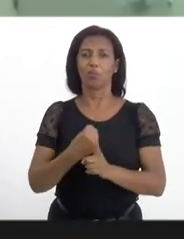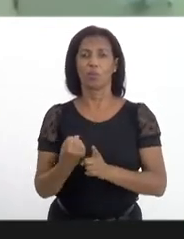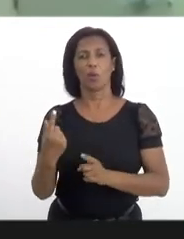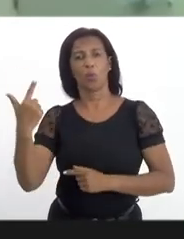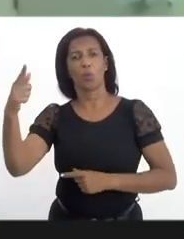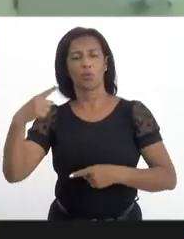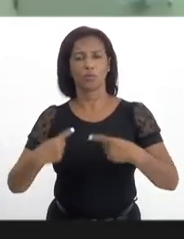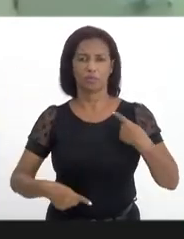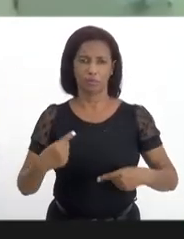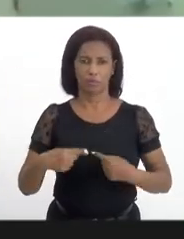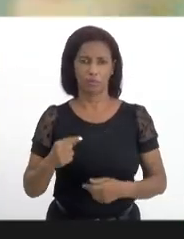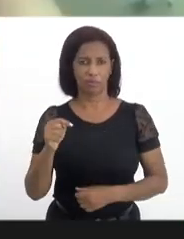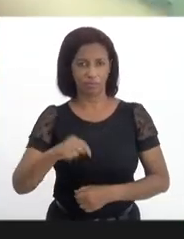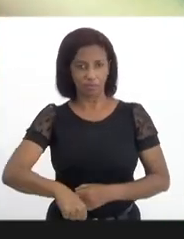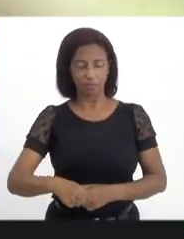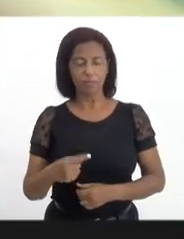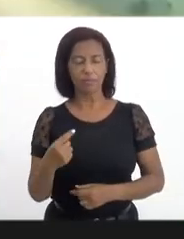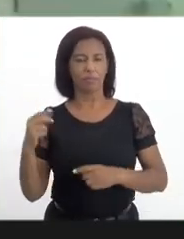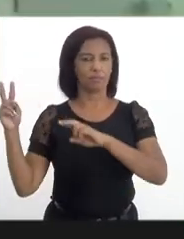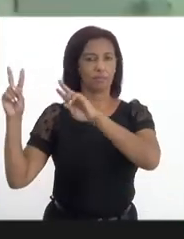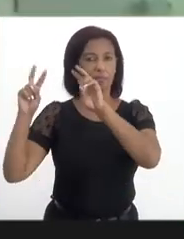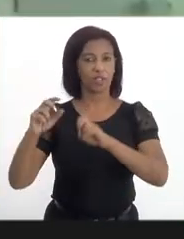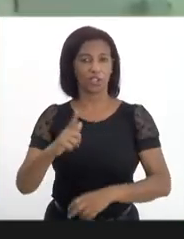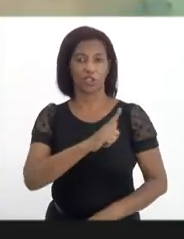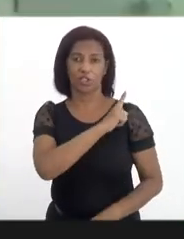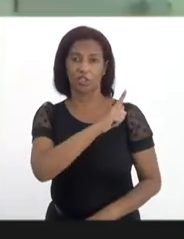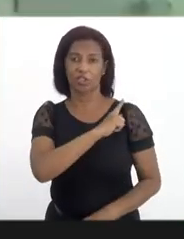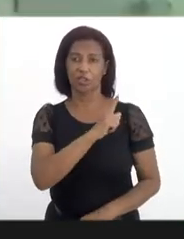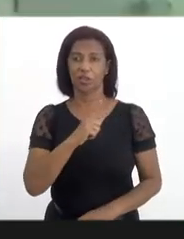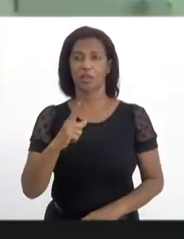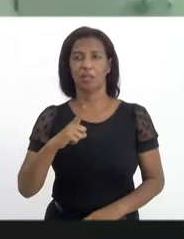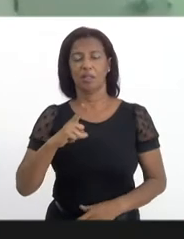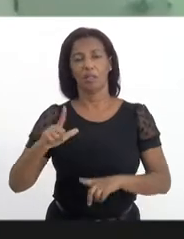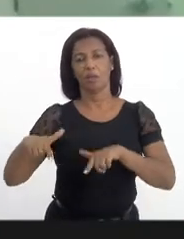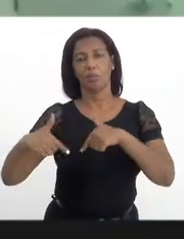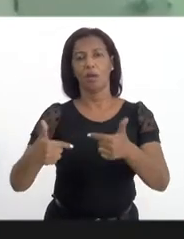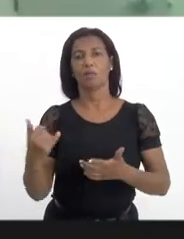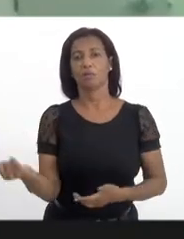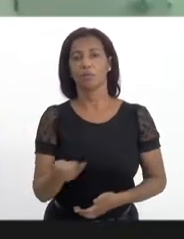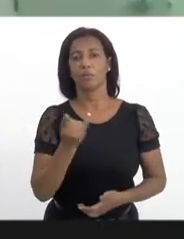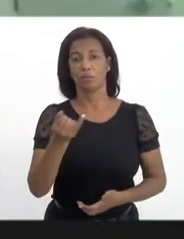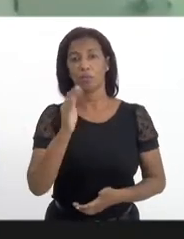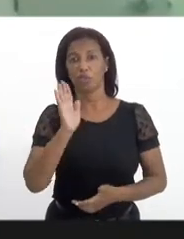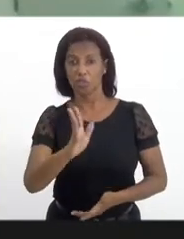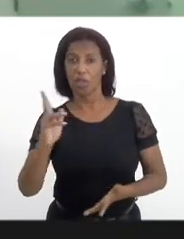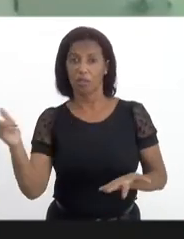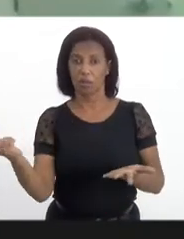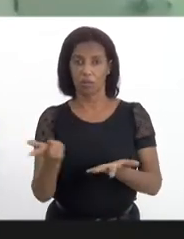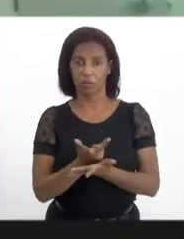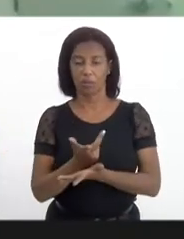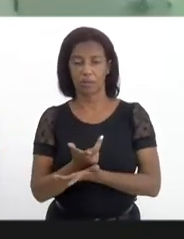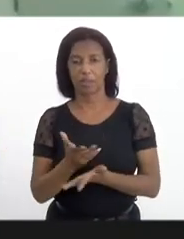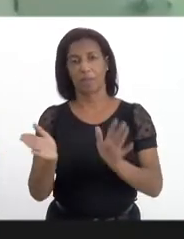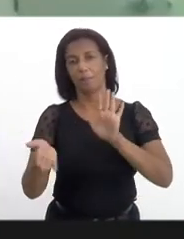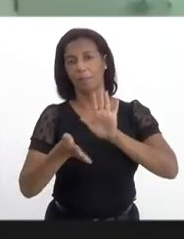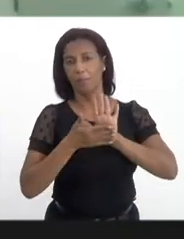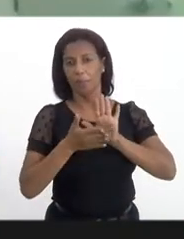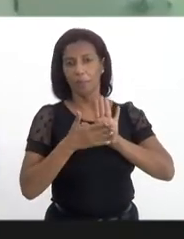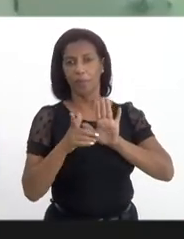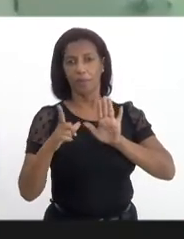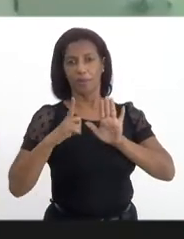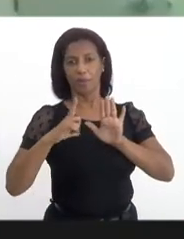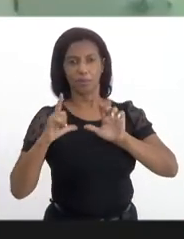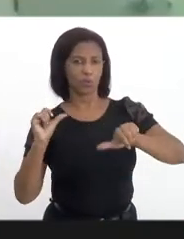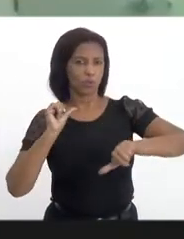políticas. Esse nosso paradigma de gestão, a gente tem algumas ações importantes que estão acontecendo, a proposta também de